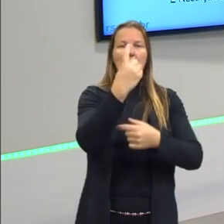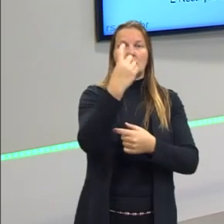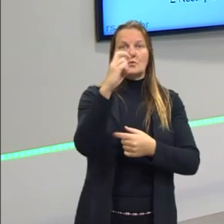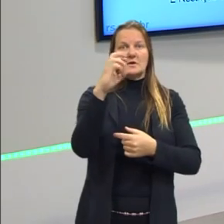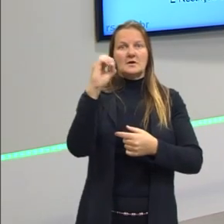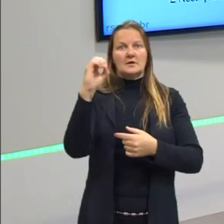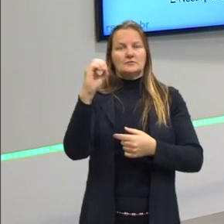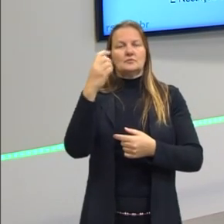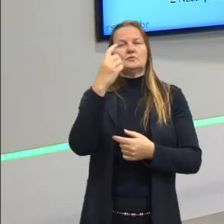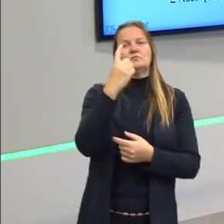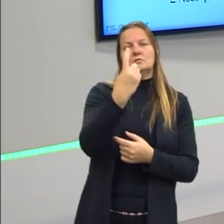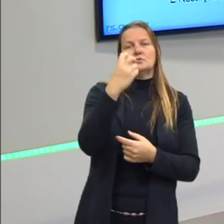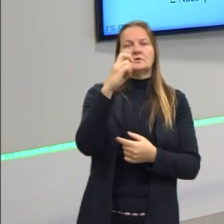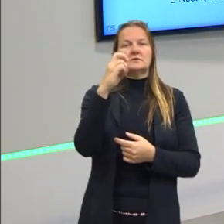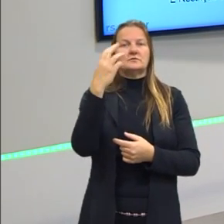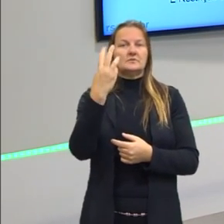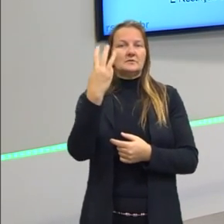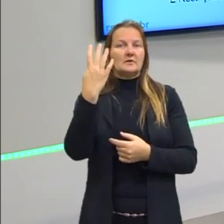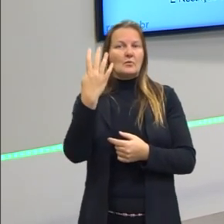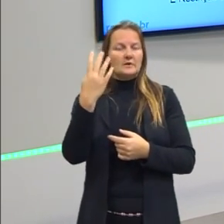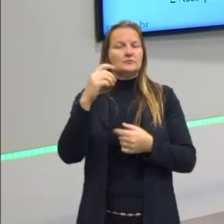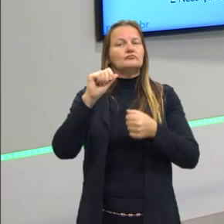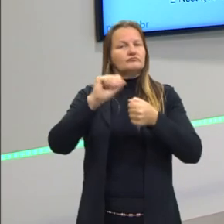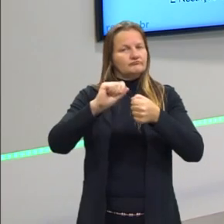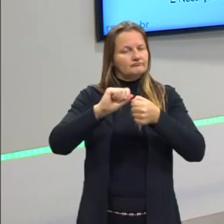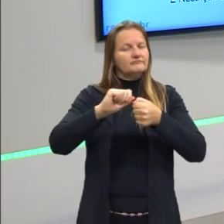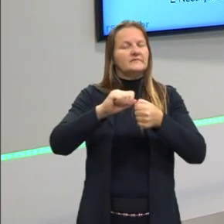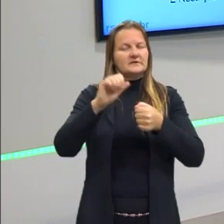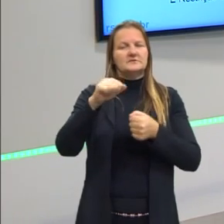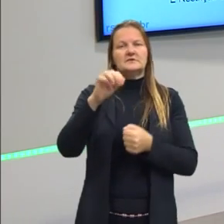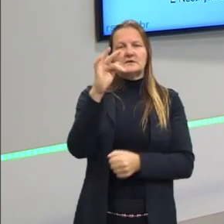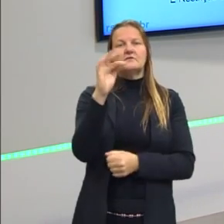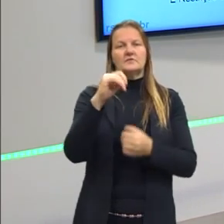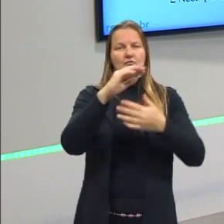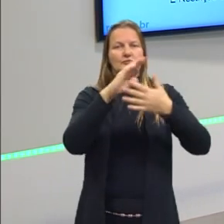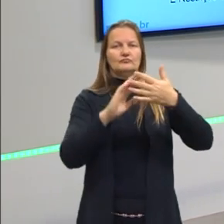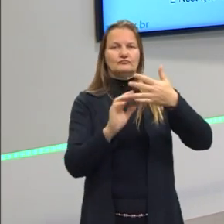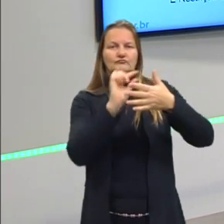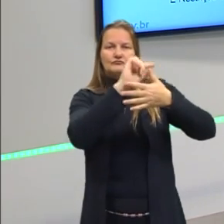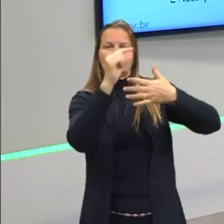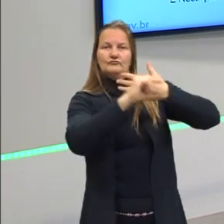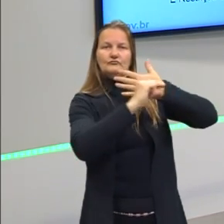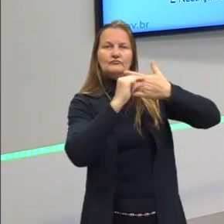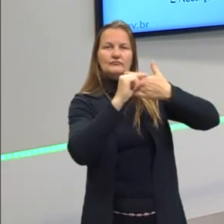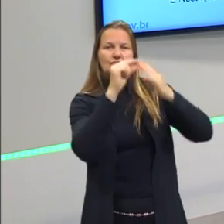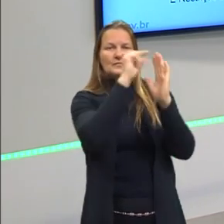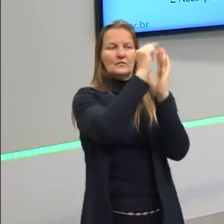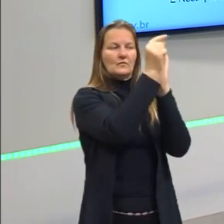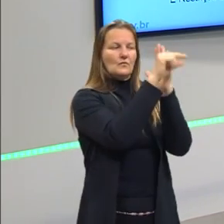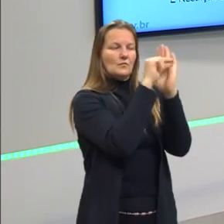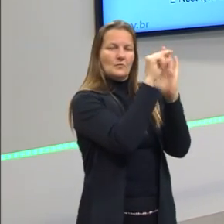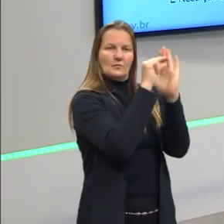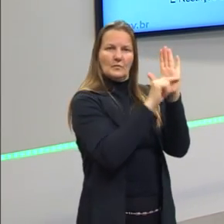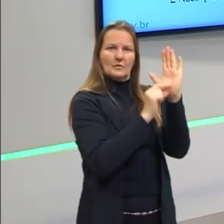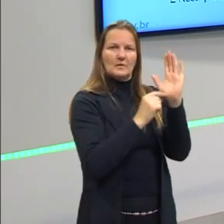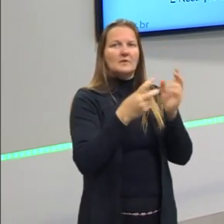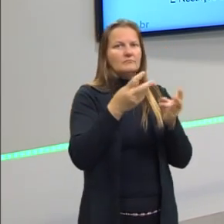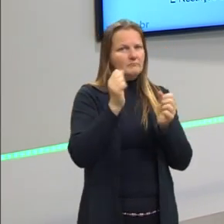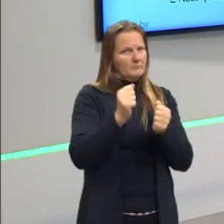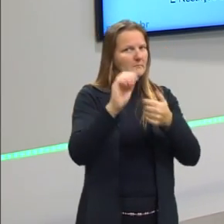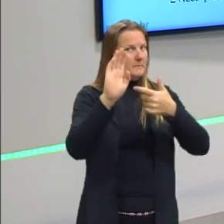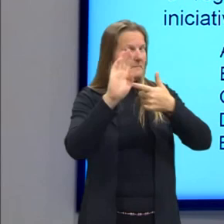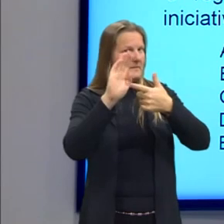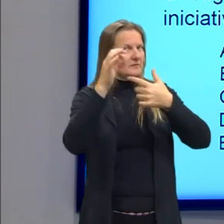a 1534, Portugal estabeleceu feitorias no litoral para extrair esses recursos naturais. Parece a B.